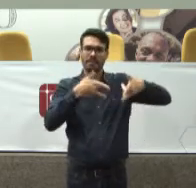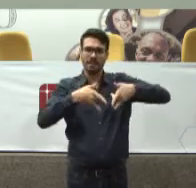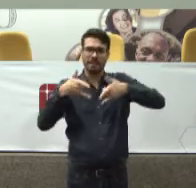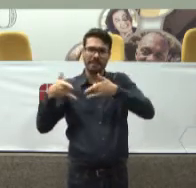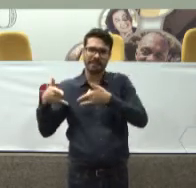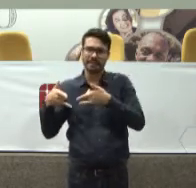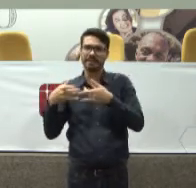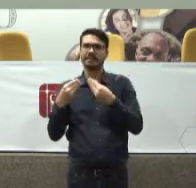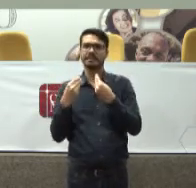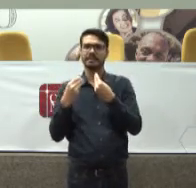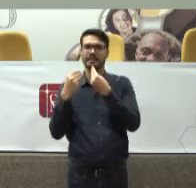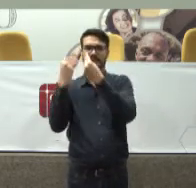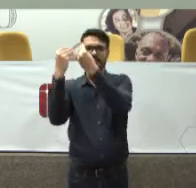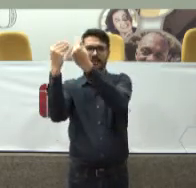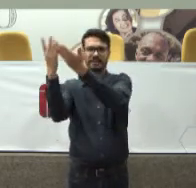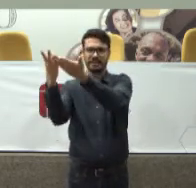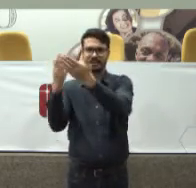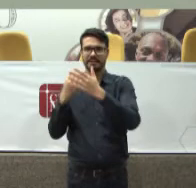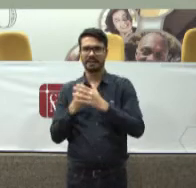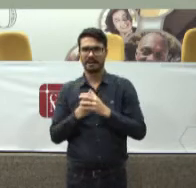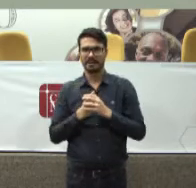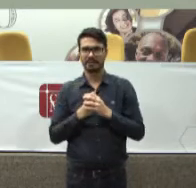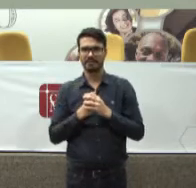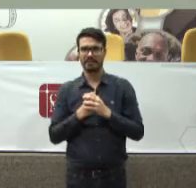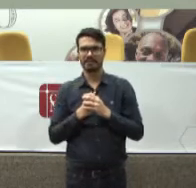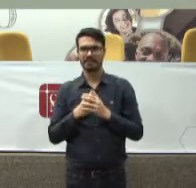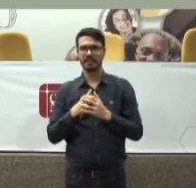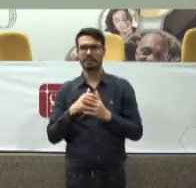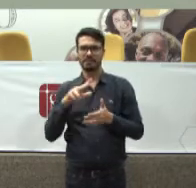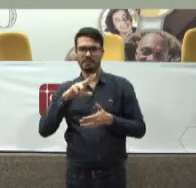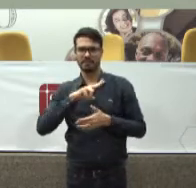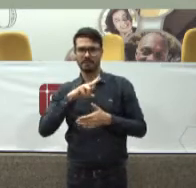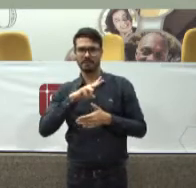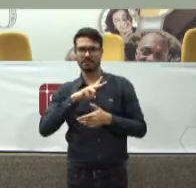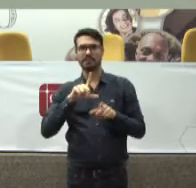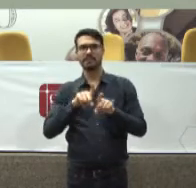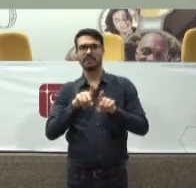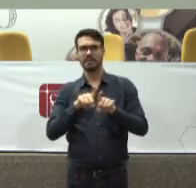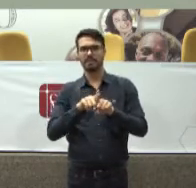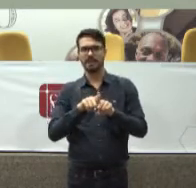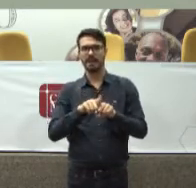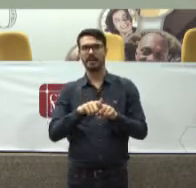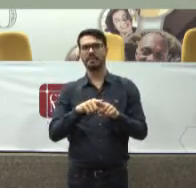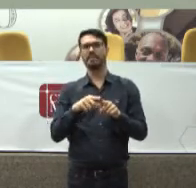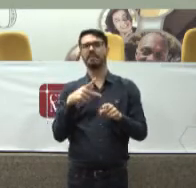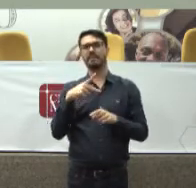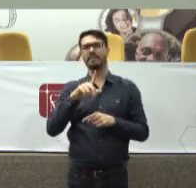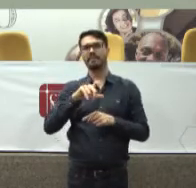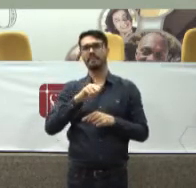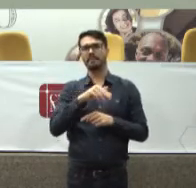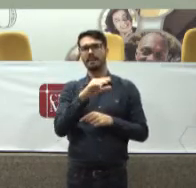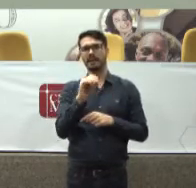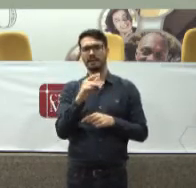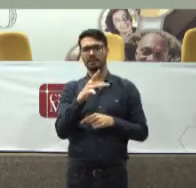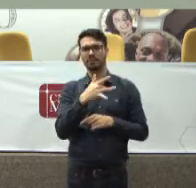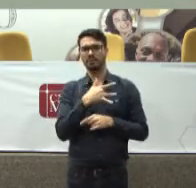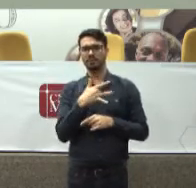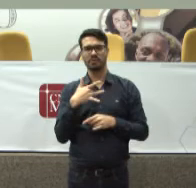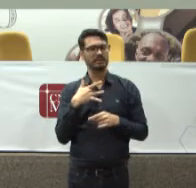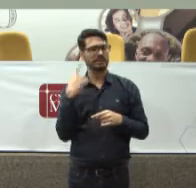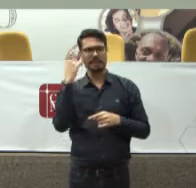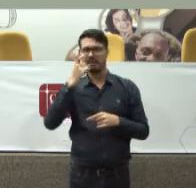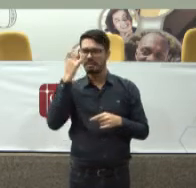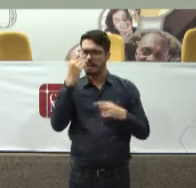Seriam entregues De mão beijada Para privado E plano de saúde Eu tentei de toda maneira Um processo de negociação Não foi